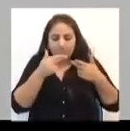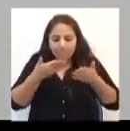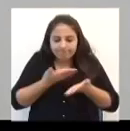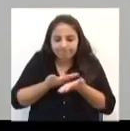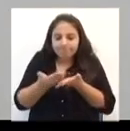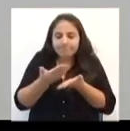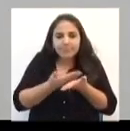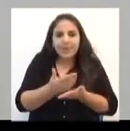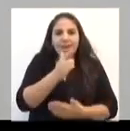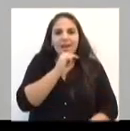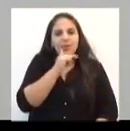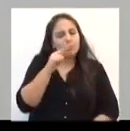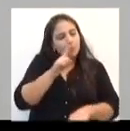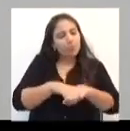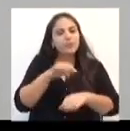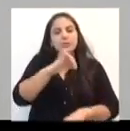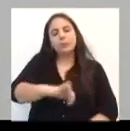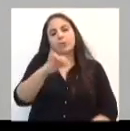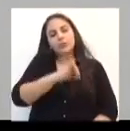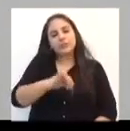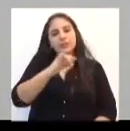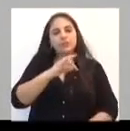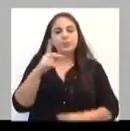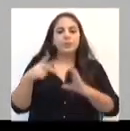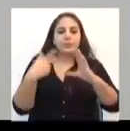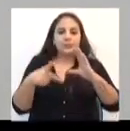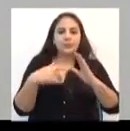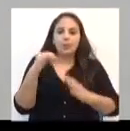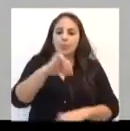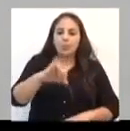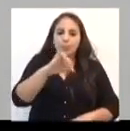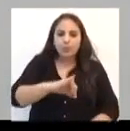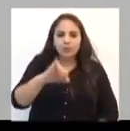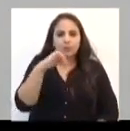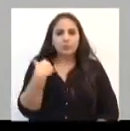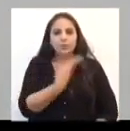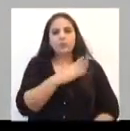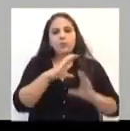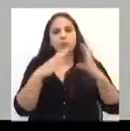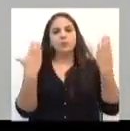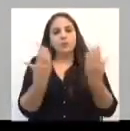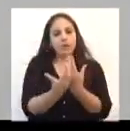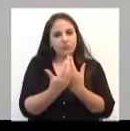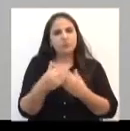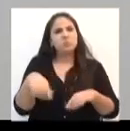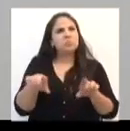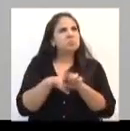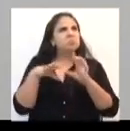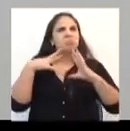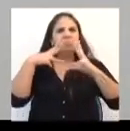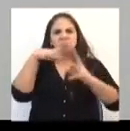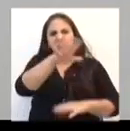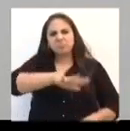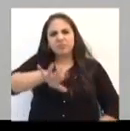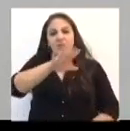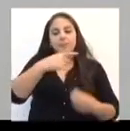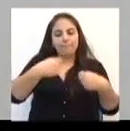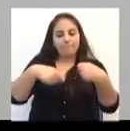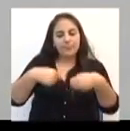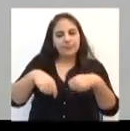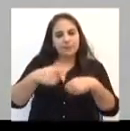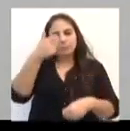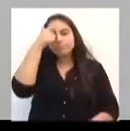Então, um momento importante para a Câmara de Vereadores, um momento importante para a comunidade, para todos nós que precisamos nos